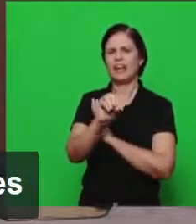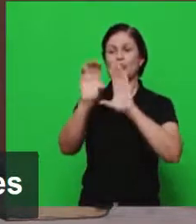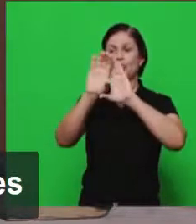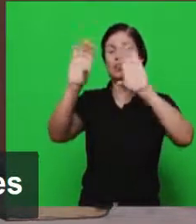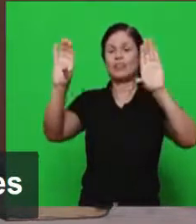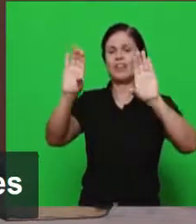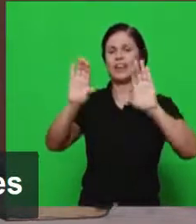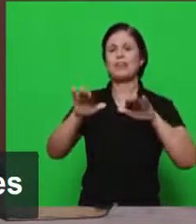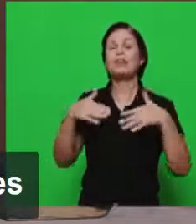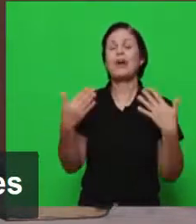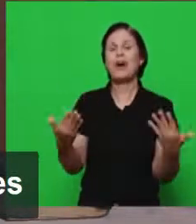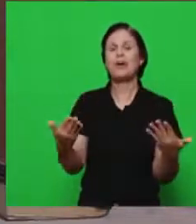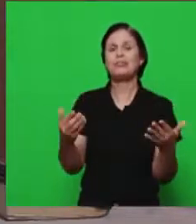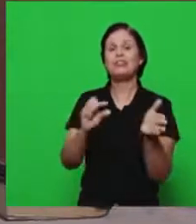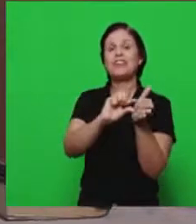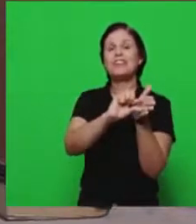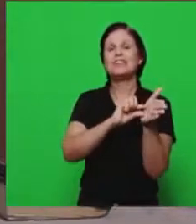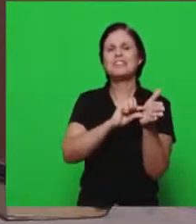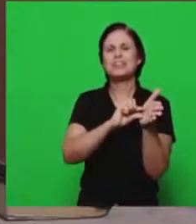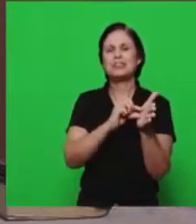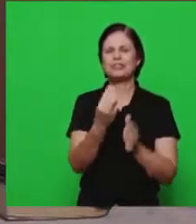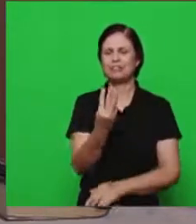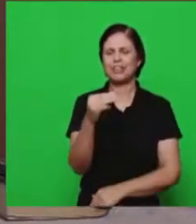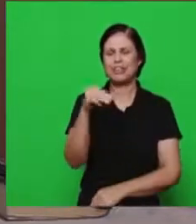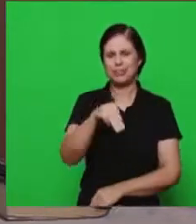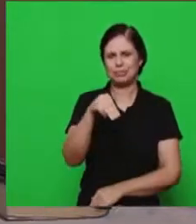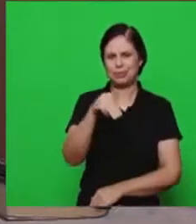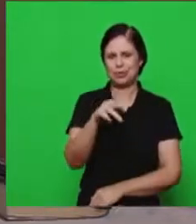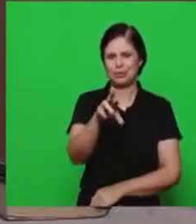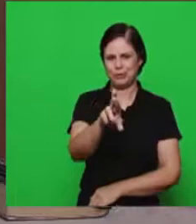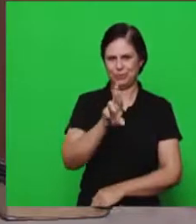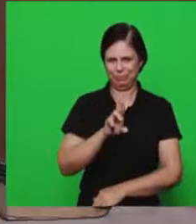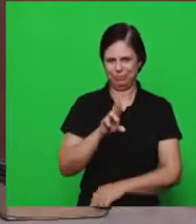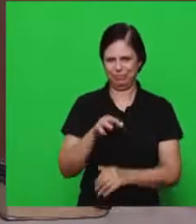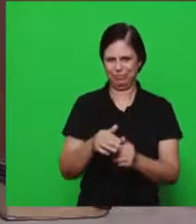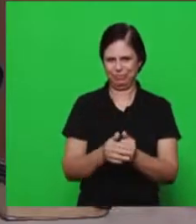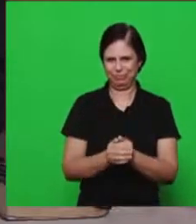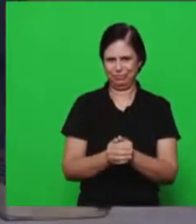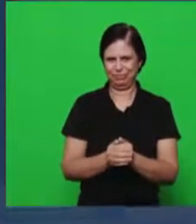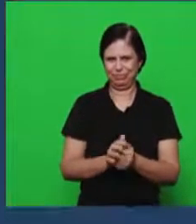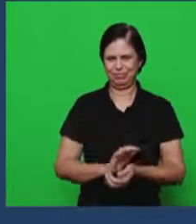agora três minutos para responderem para dar essa resposta